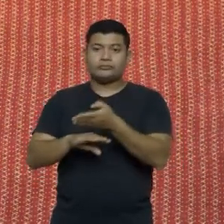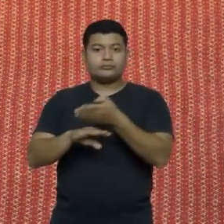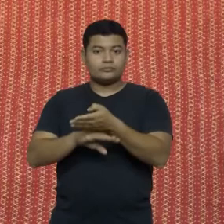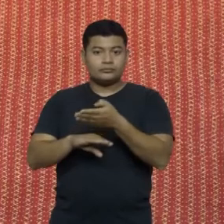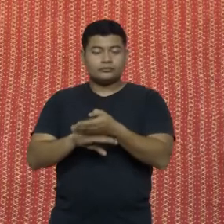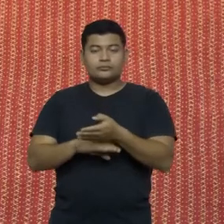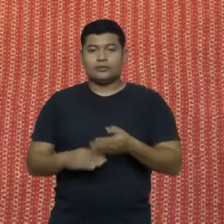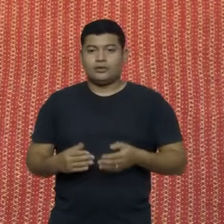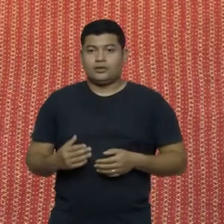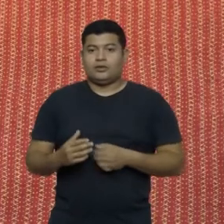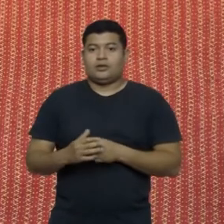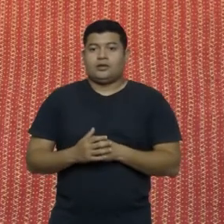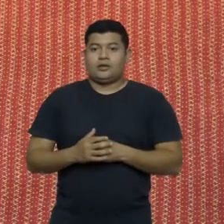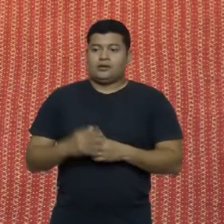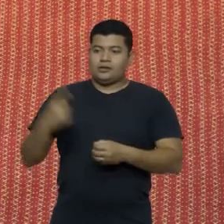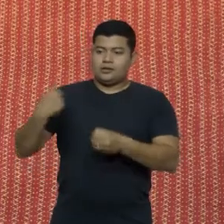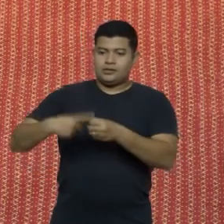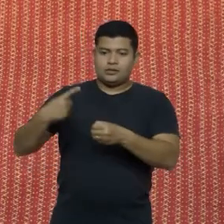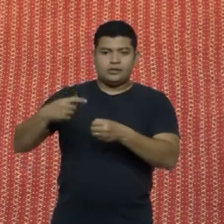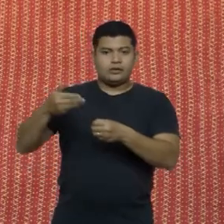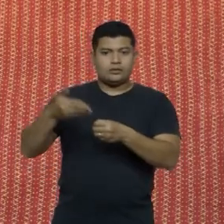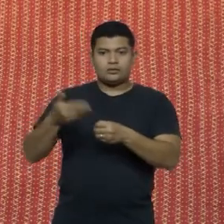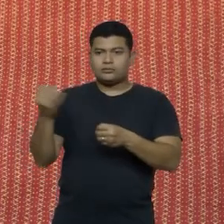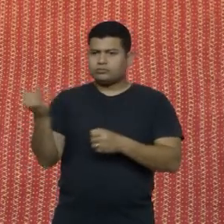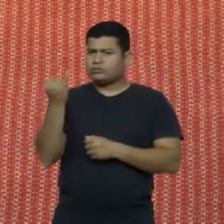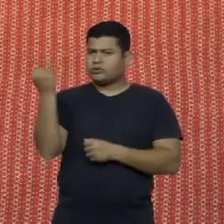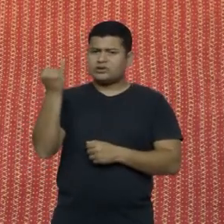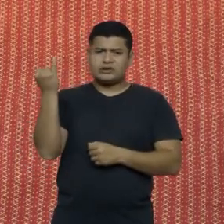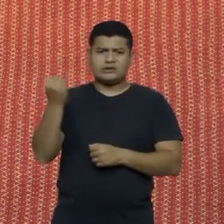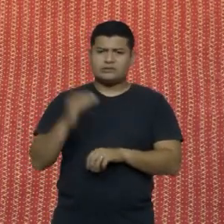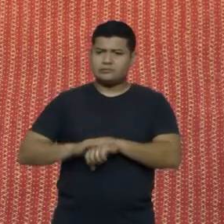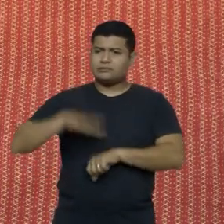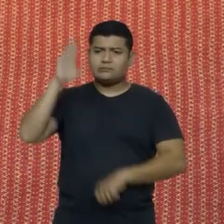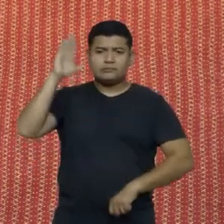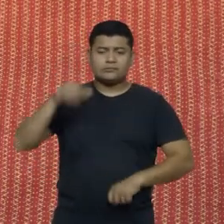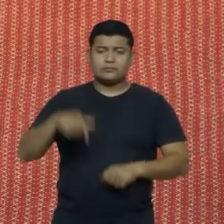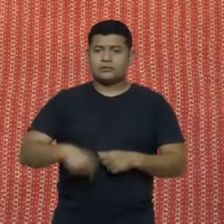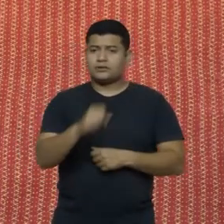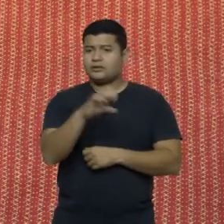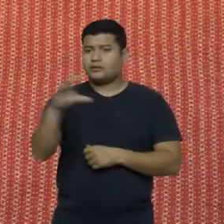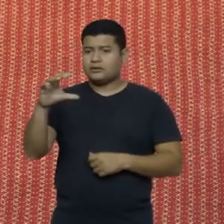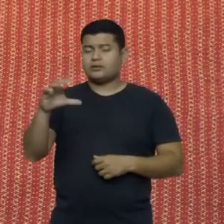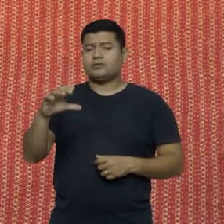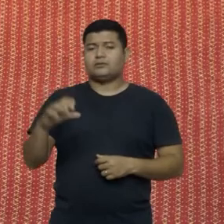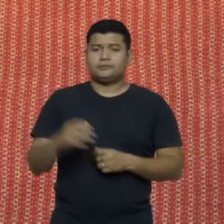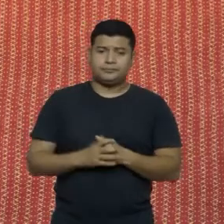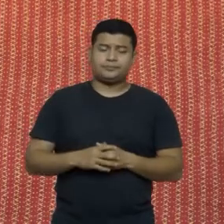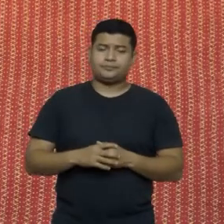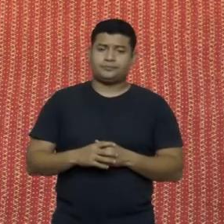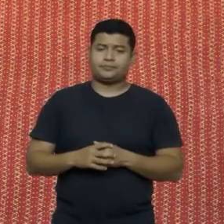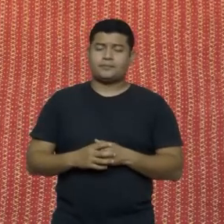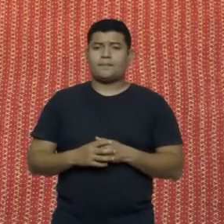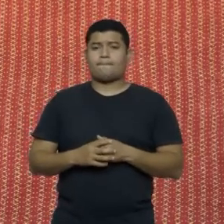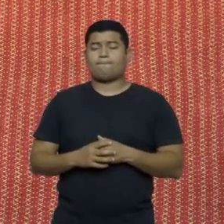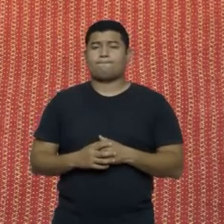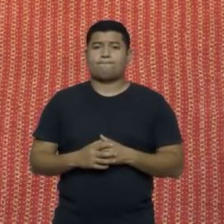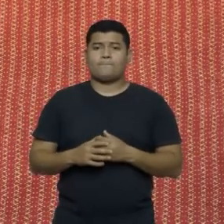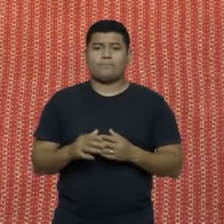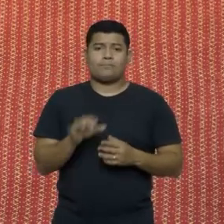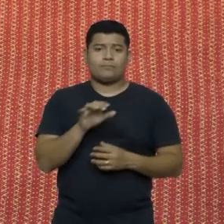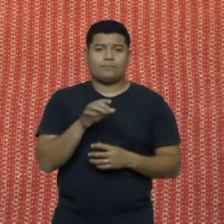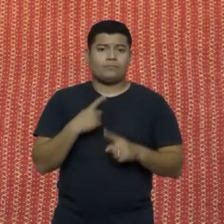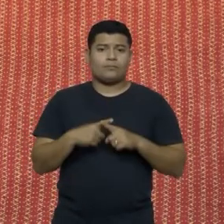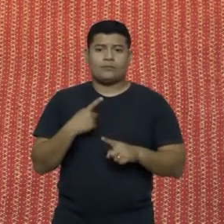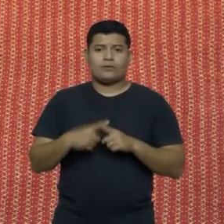município, que é um dos municípios mais importantes de Santa Catarina, não apenas pelos